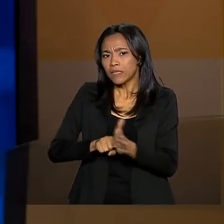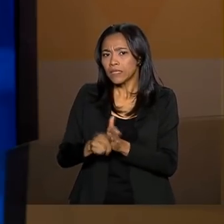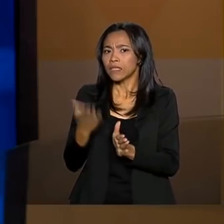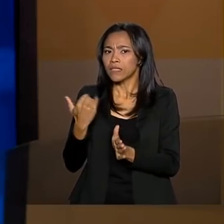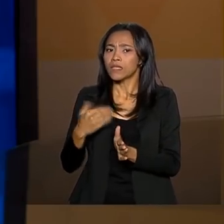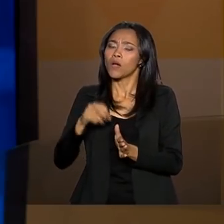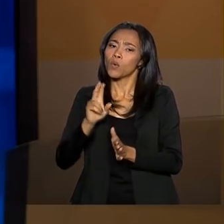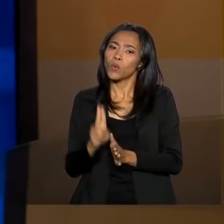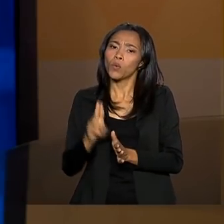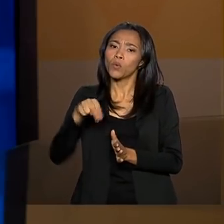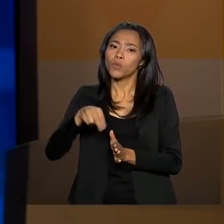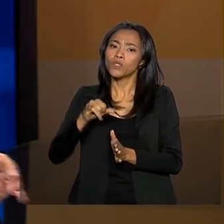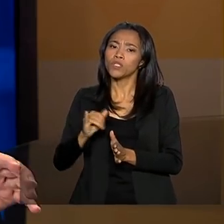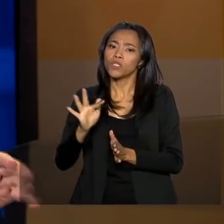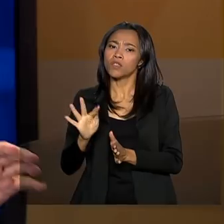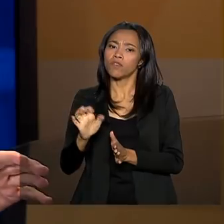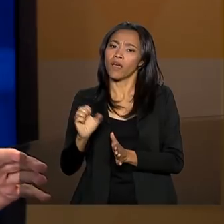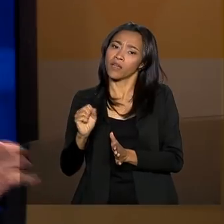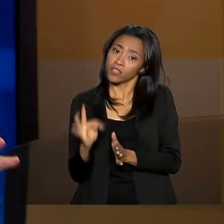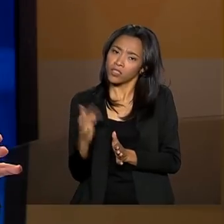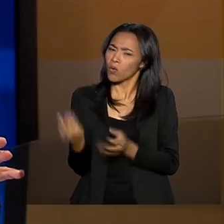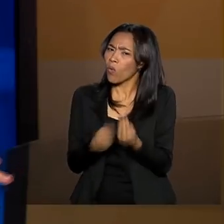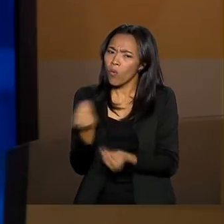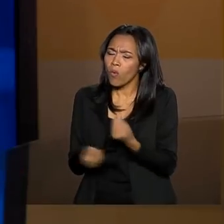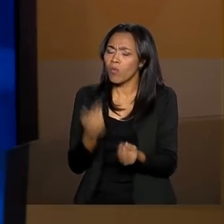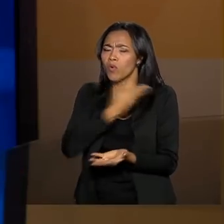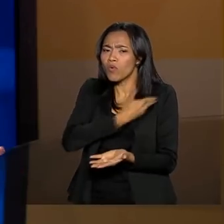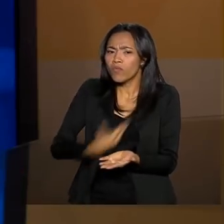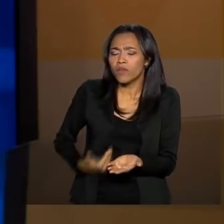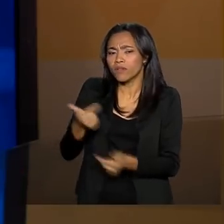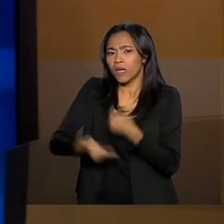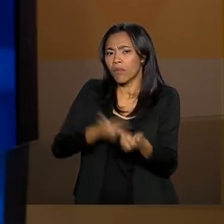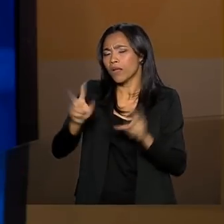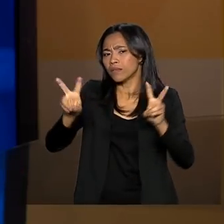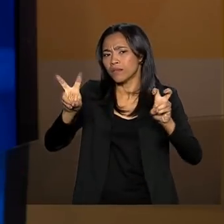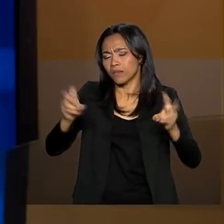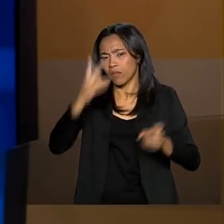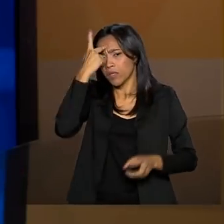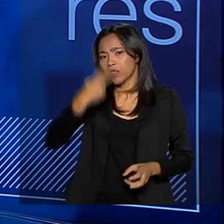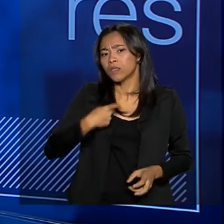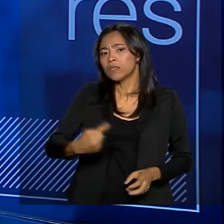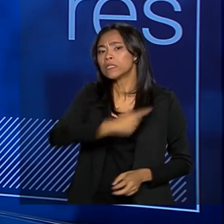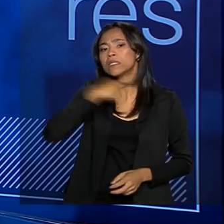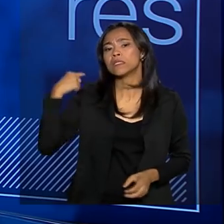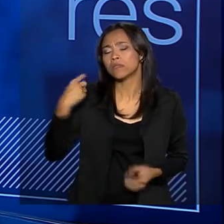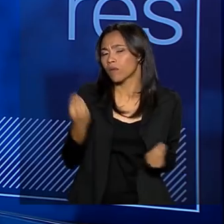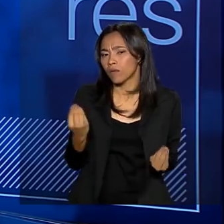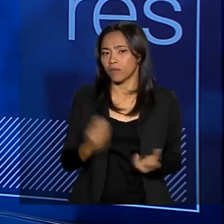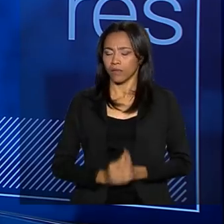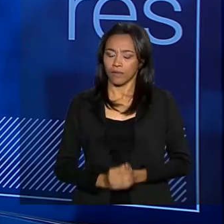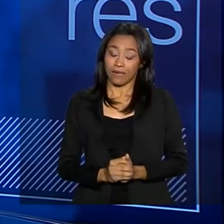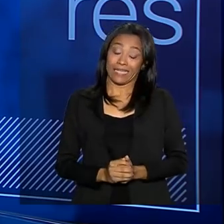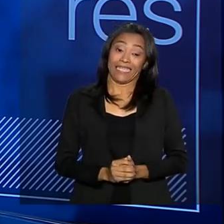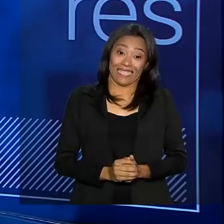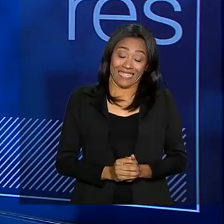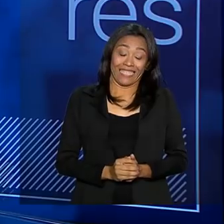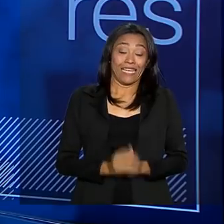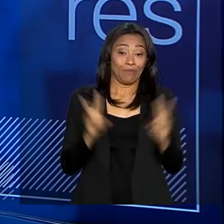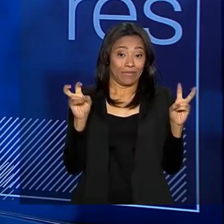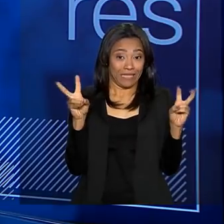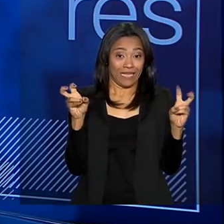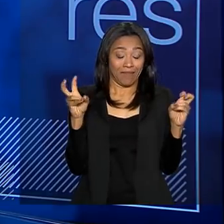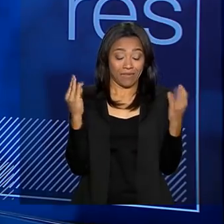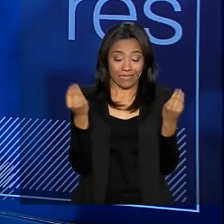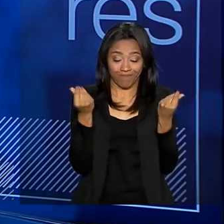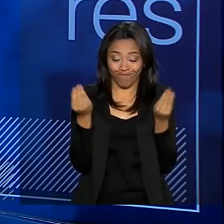Unifesp. Como o governo pode trabalhar com essa questão do suicídio, primeiro? Veja só, Paulo, é um assunto delicado